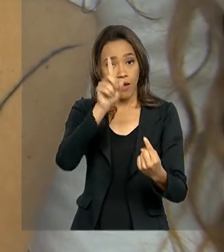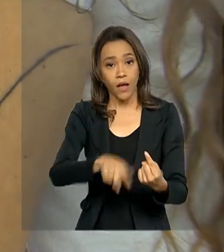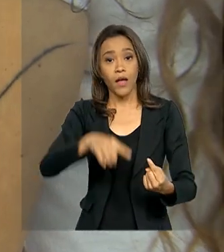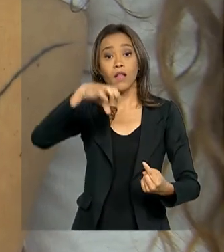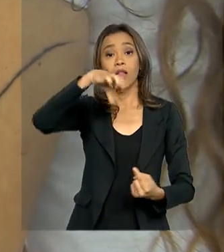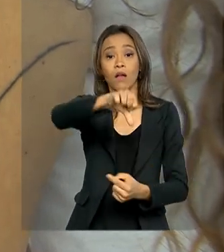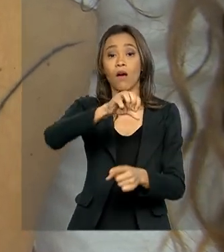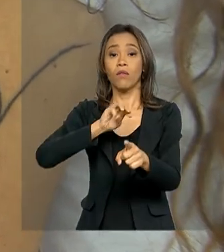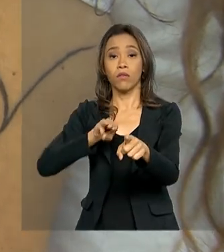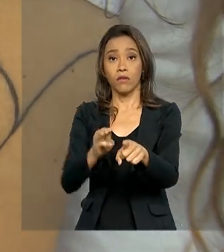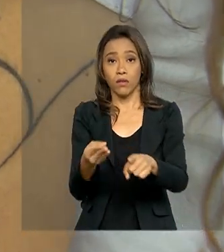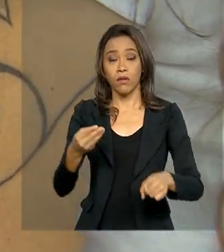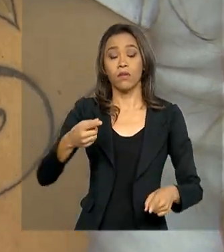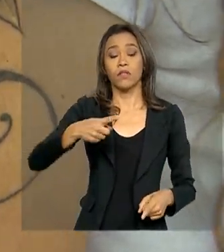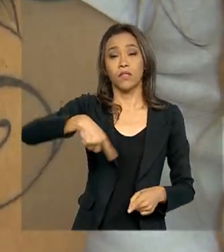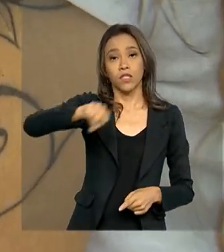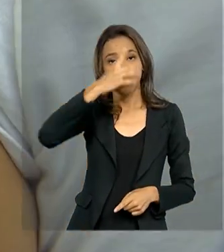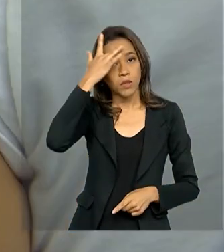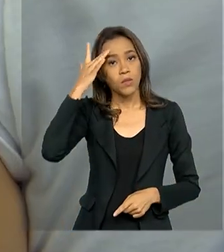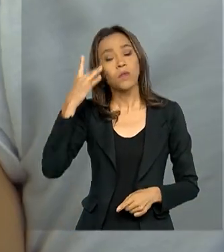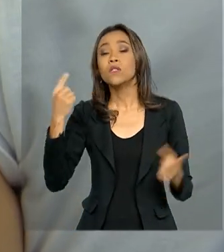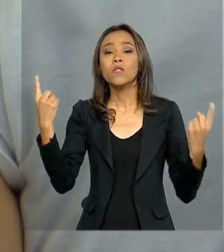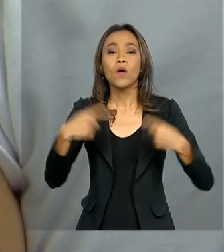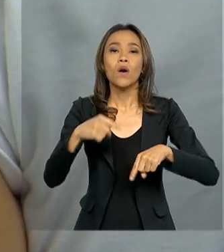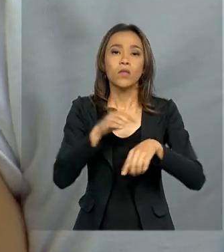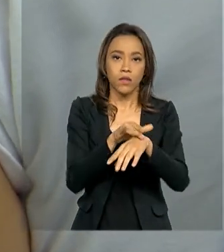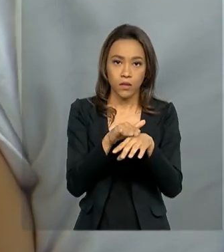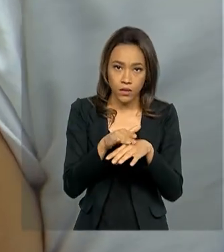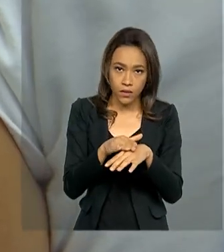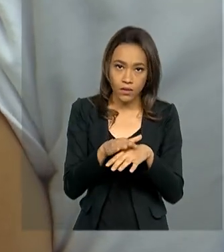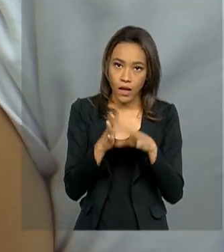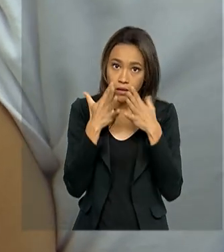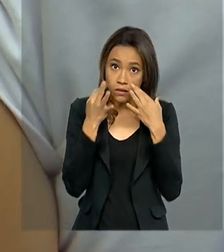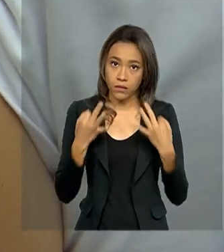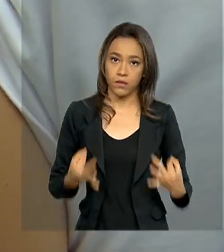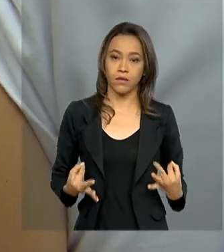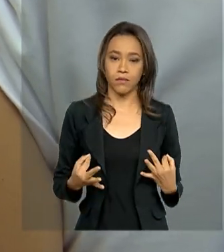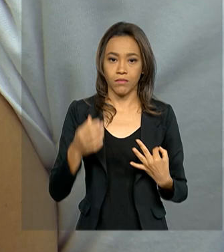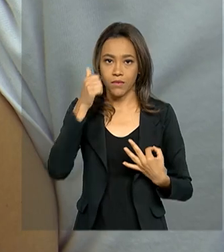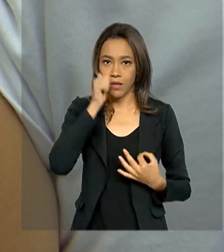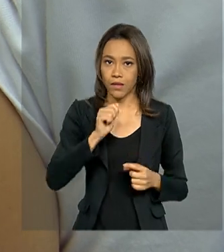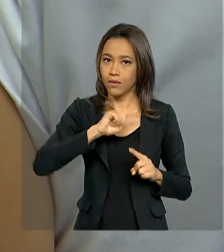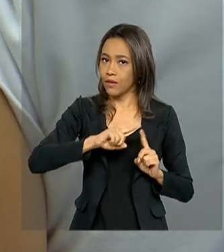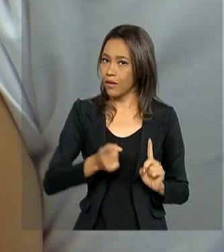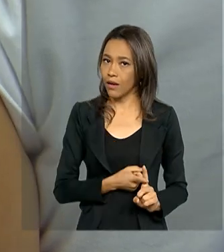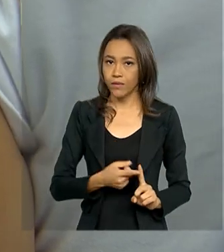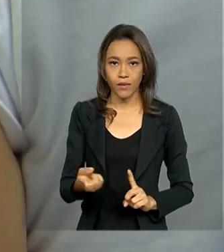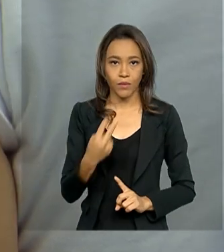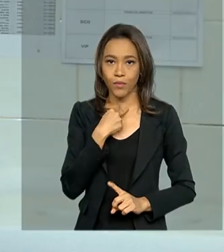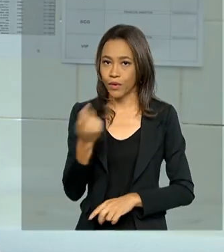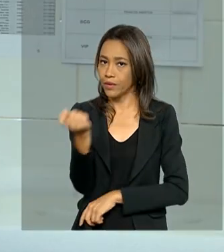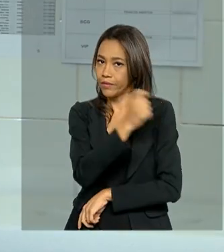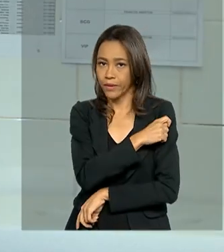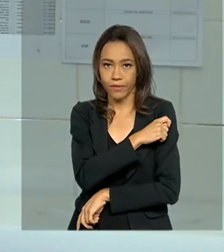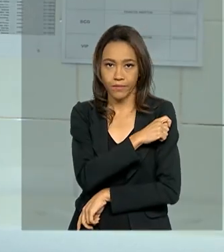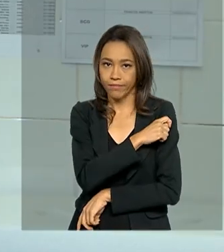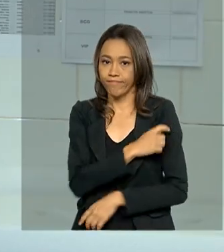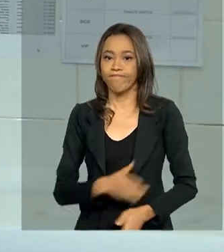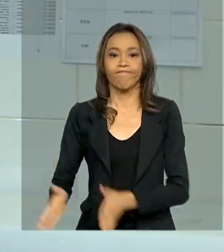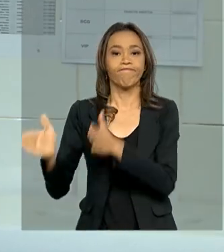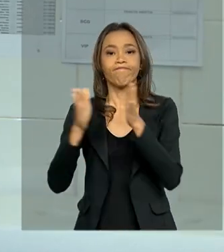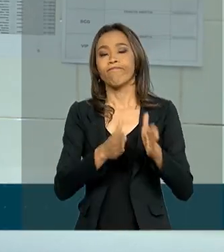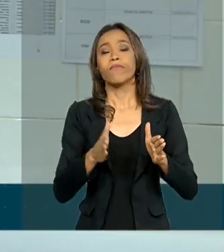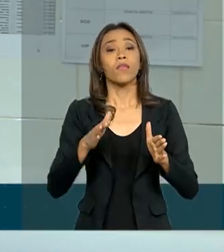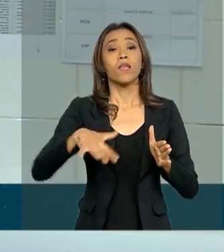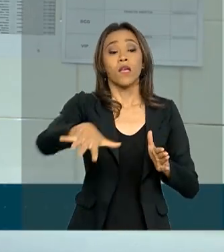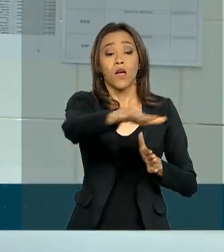9 milhões de pessoas contra o sarampo. Mas atenção, as gestantes não podem se vacinar. O público-alvo